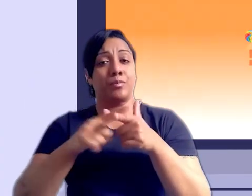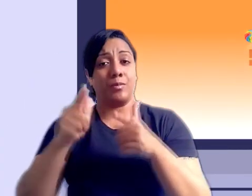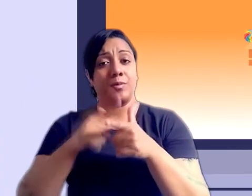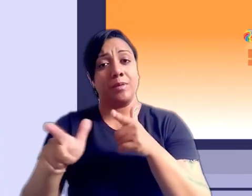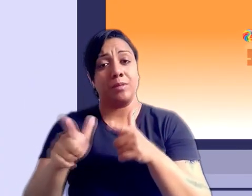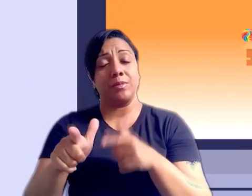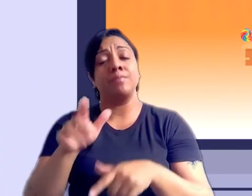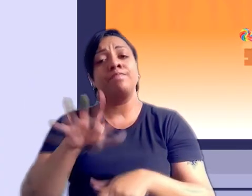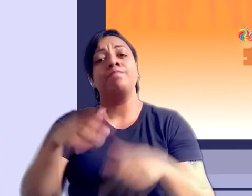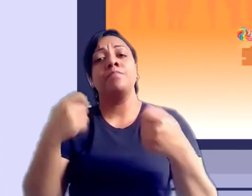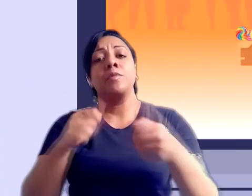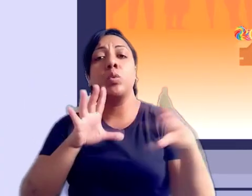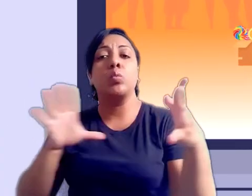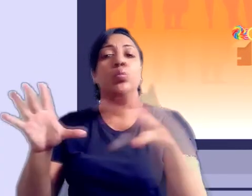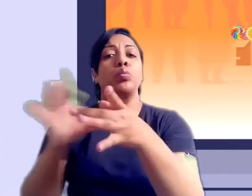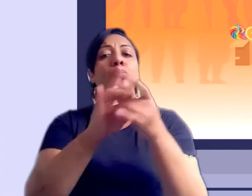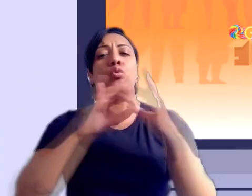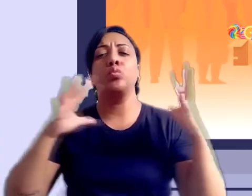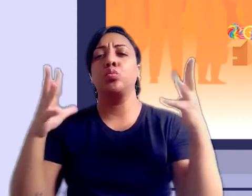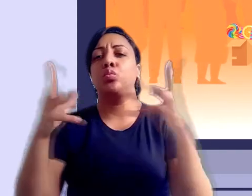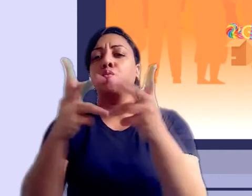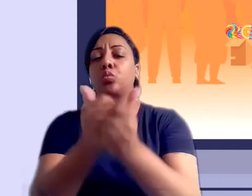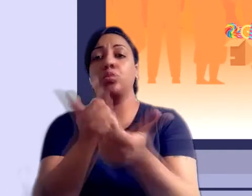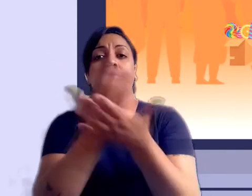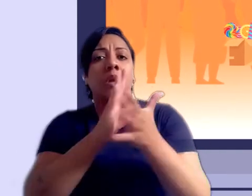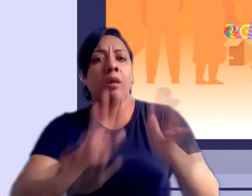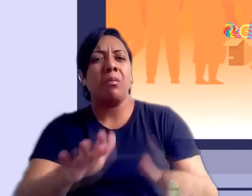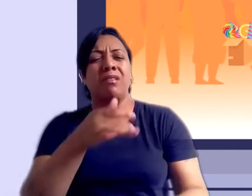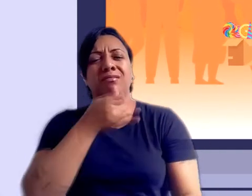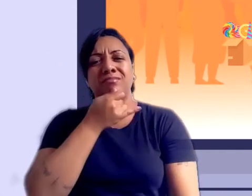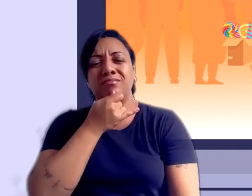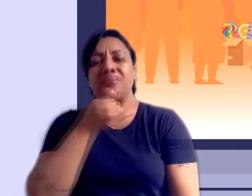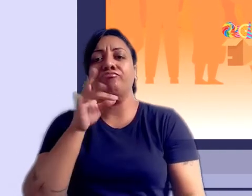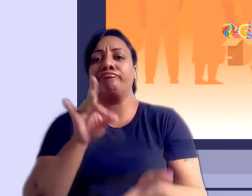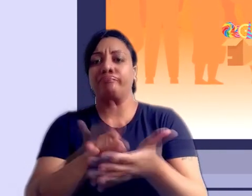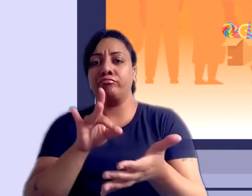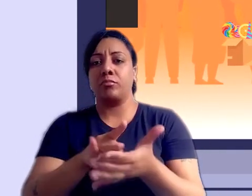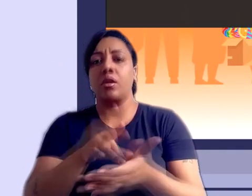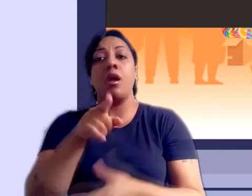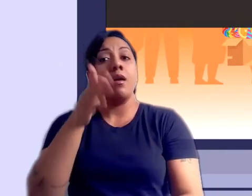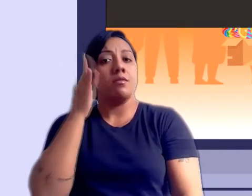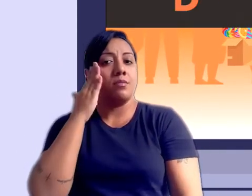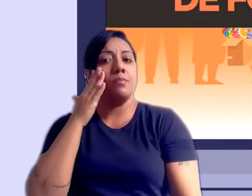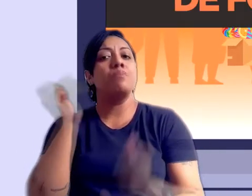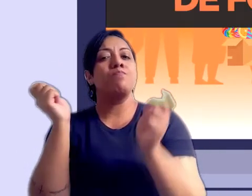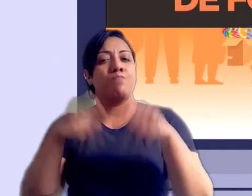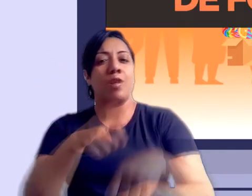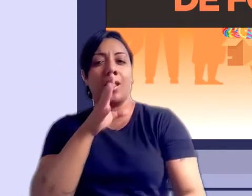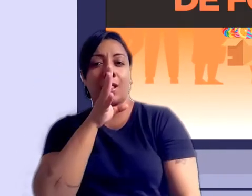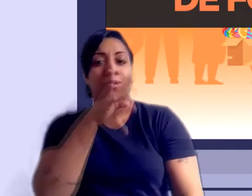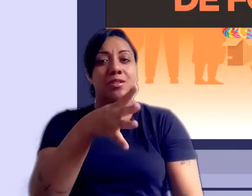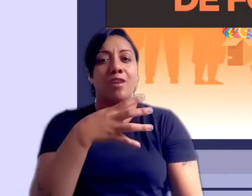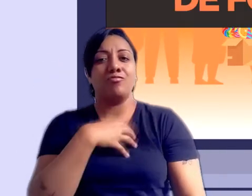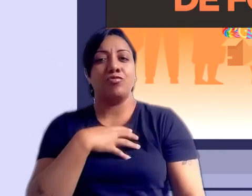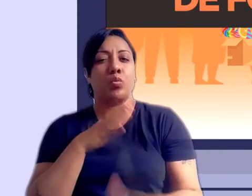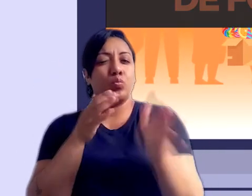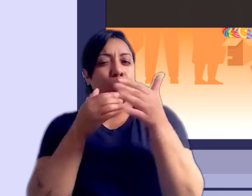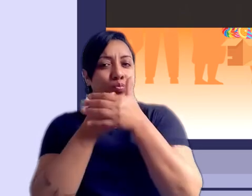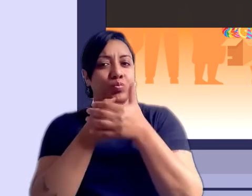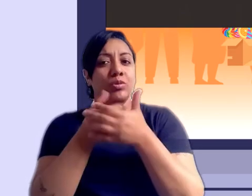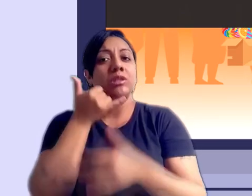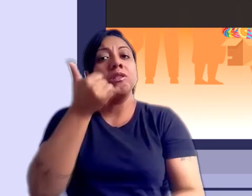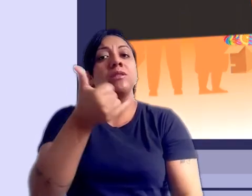Assim, é preciso a união de todos para interromper essa triste realidade. Ah, você sabia que é possível denunciar de forma